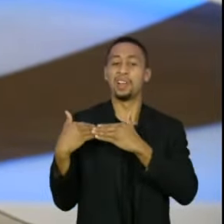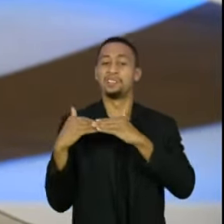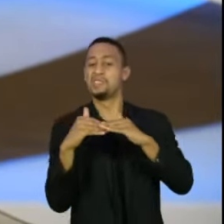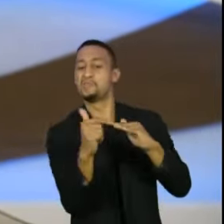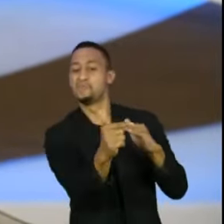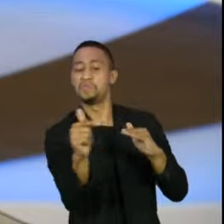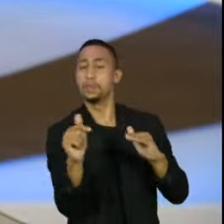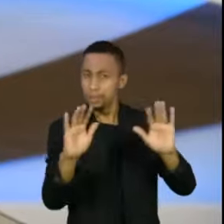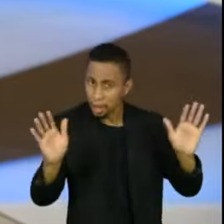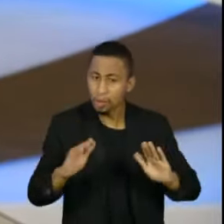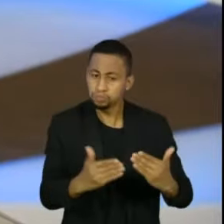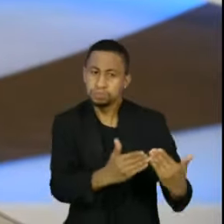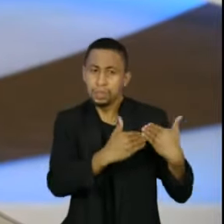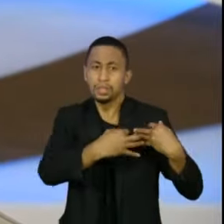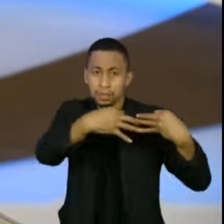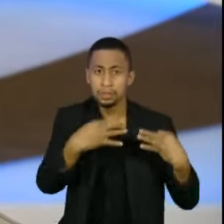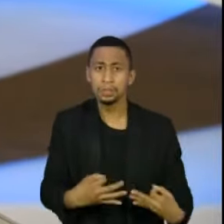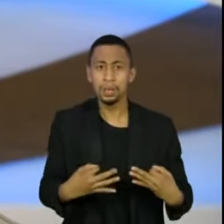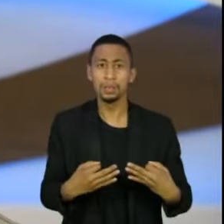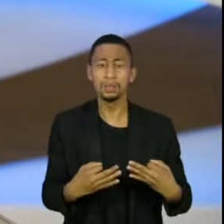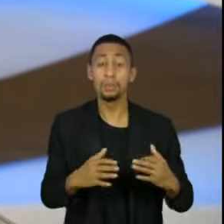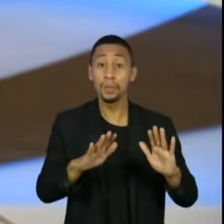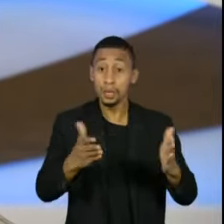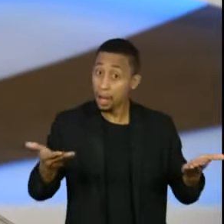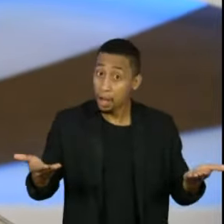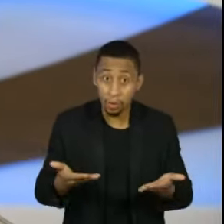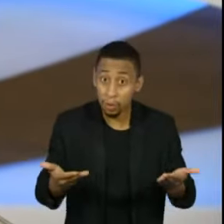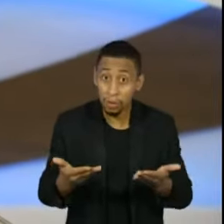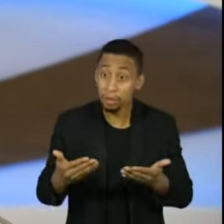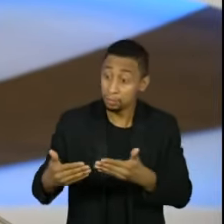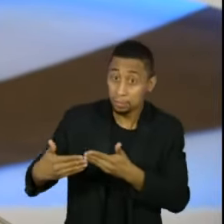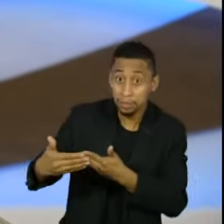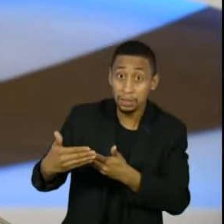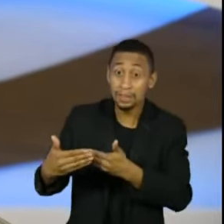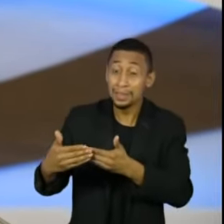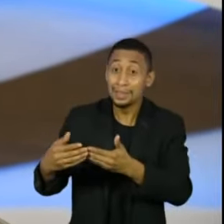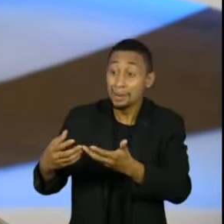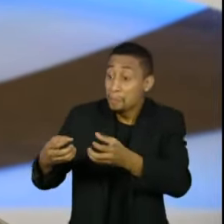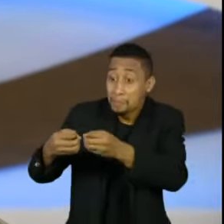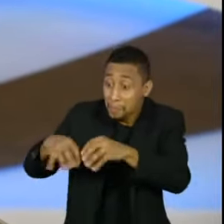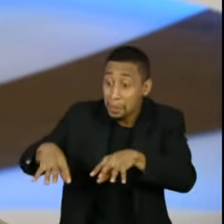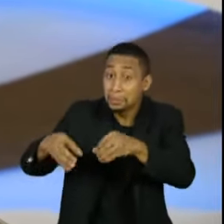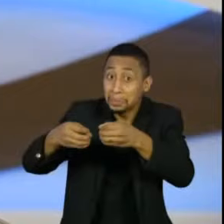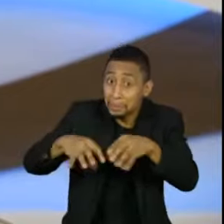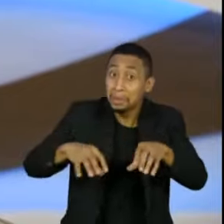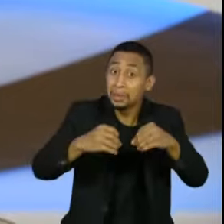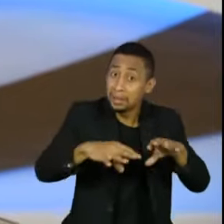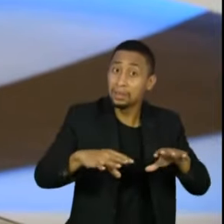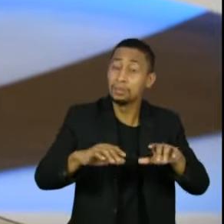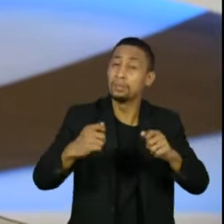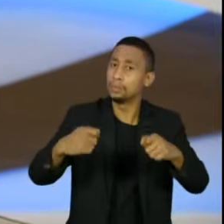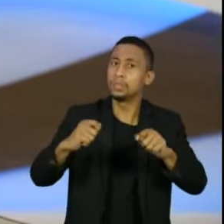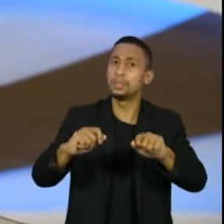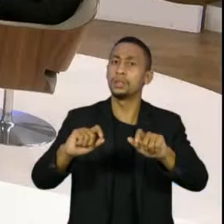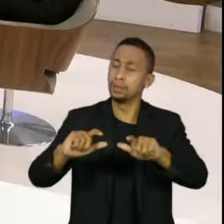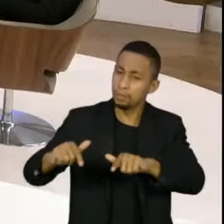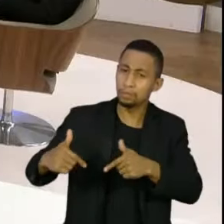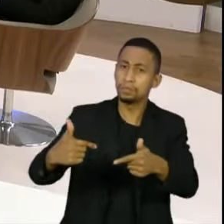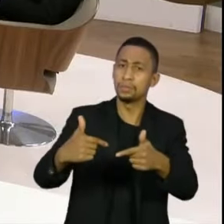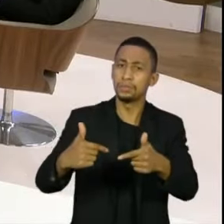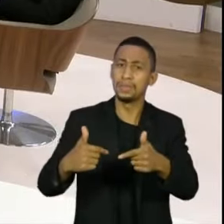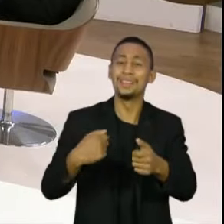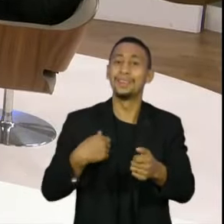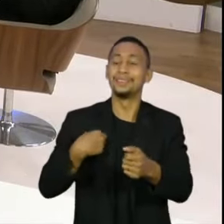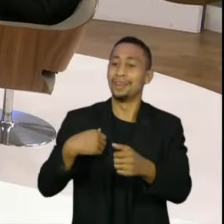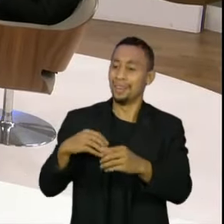julgamento sobre o passado. Mas nesse momento, nós temos um presente trágico. E esse presente trágico nos impõe, ao invés de jogar gasolina na